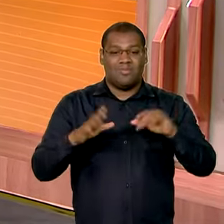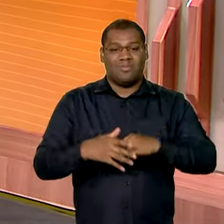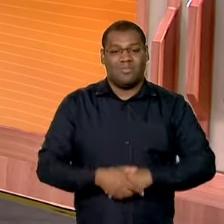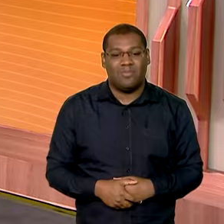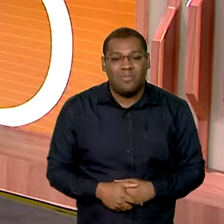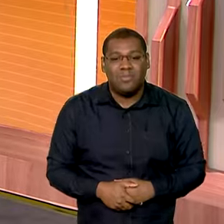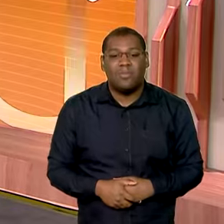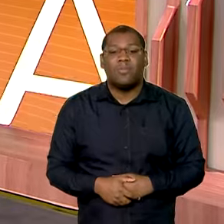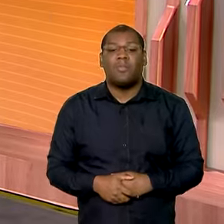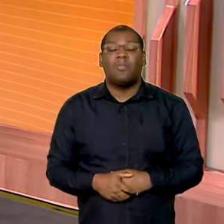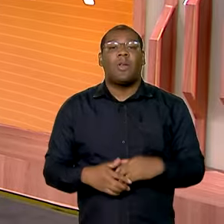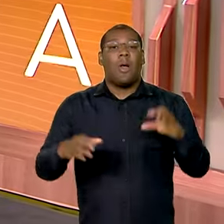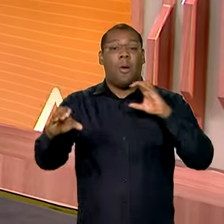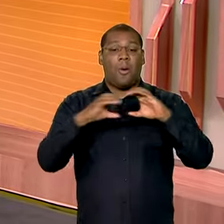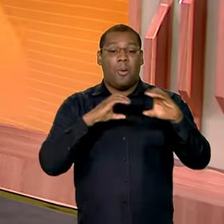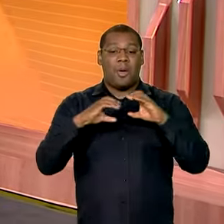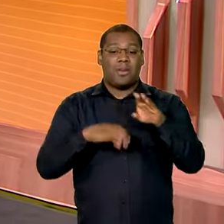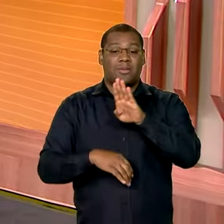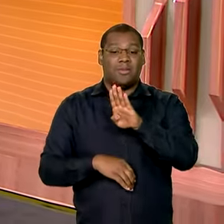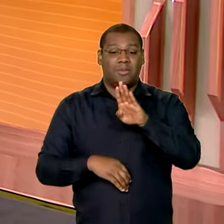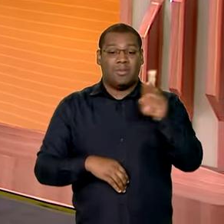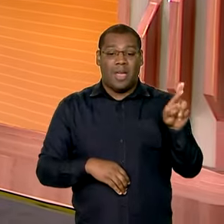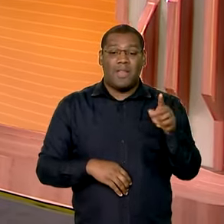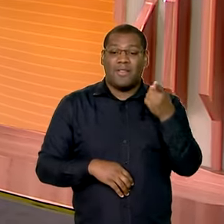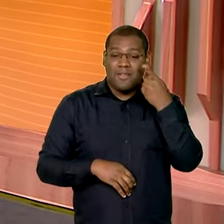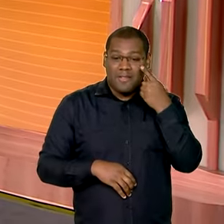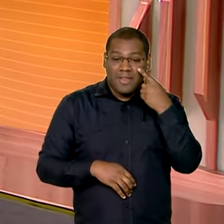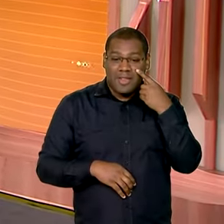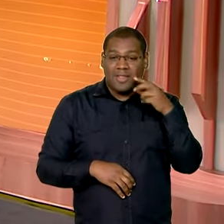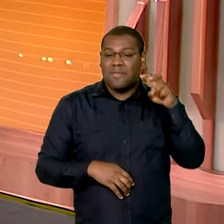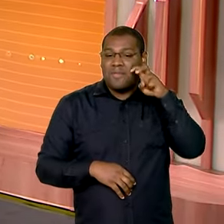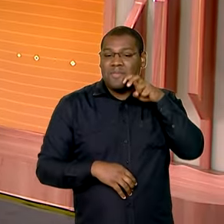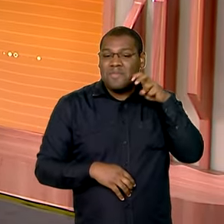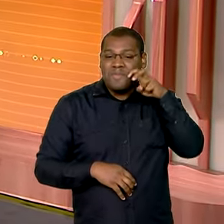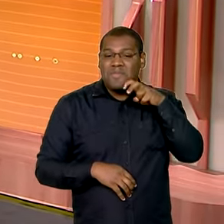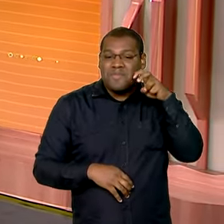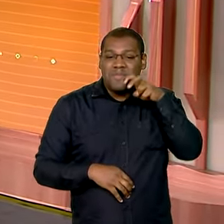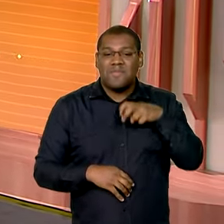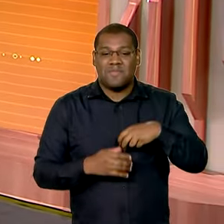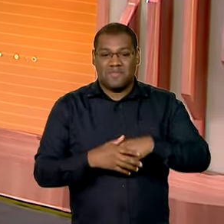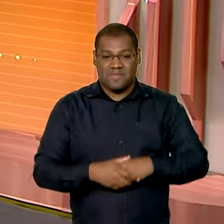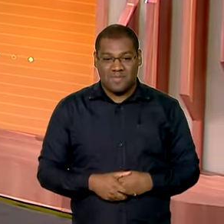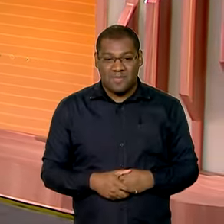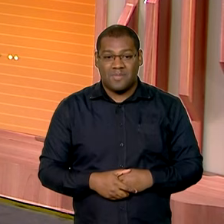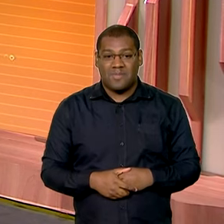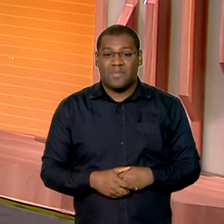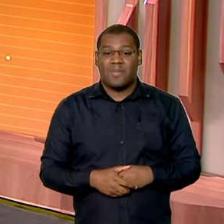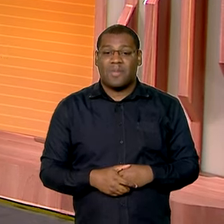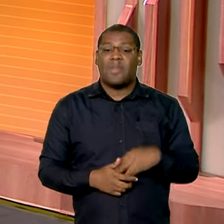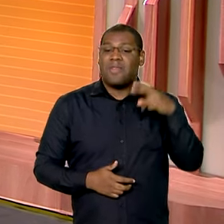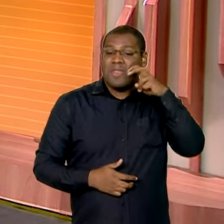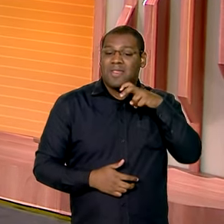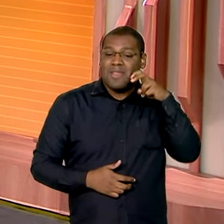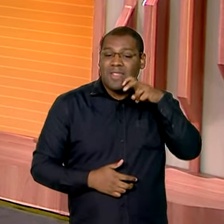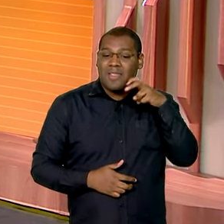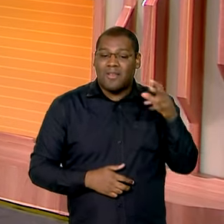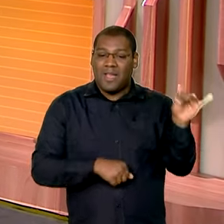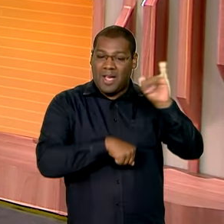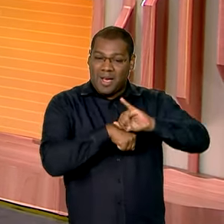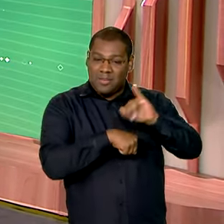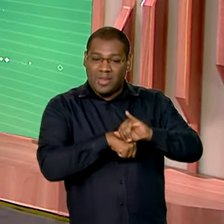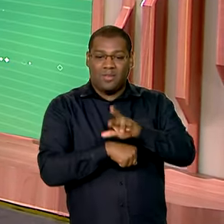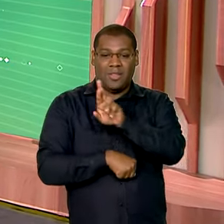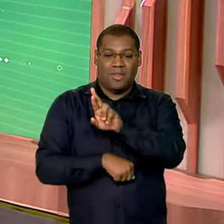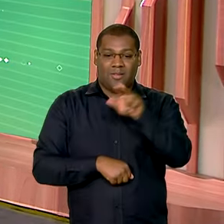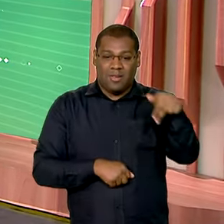estava falando do Comunica BR vamos falar um pouco da cidade de Natal com a maior concentração urbana do Rio Grande do Norte esta capital